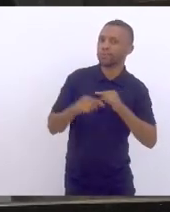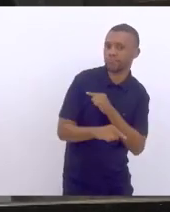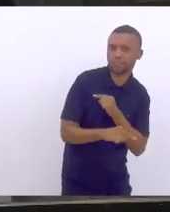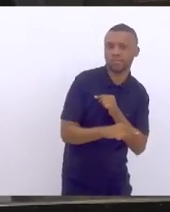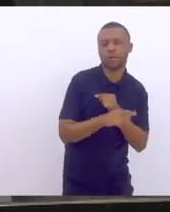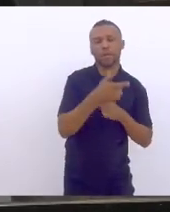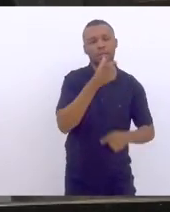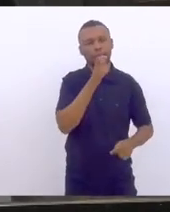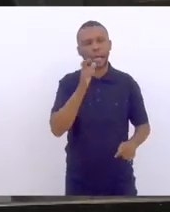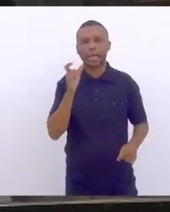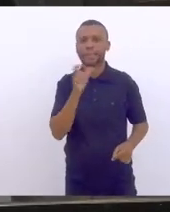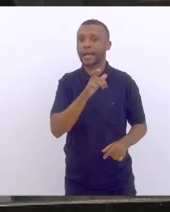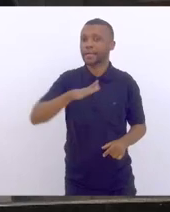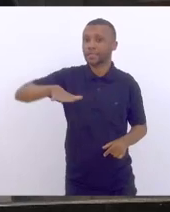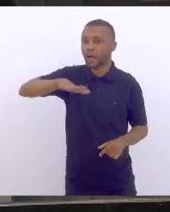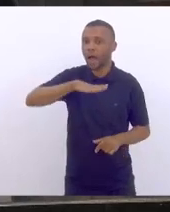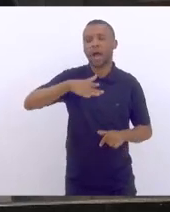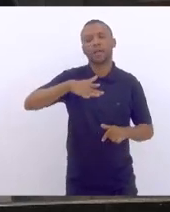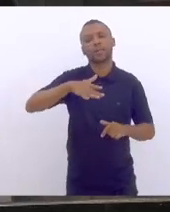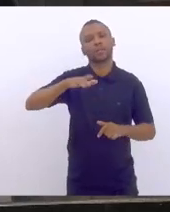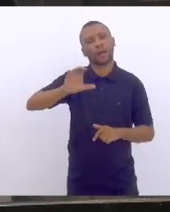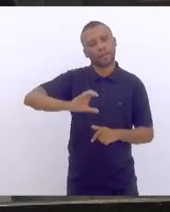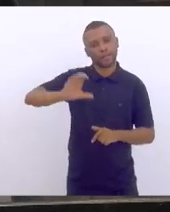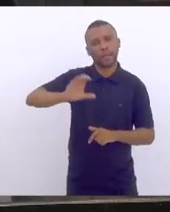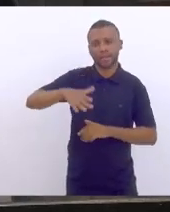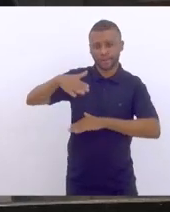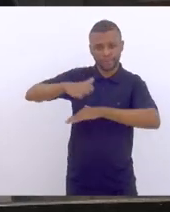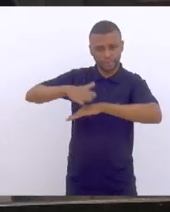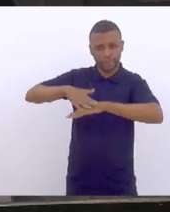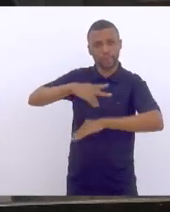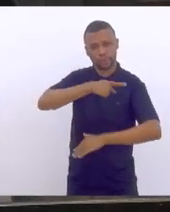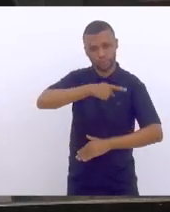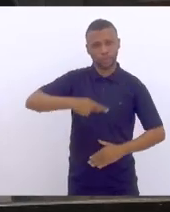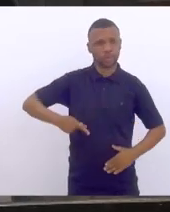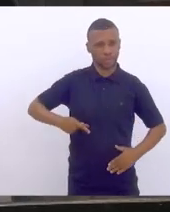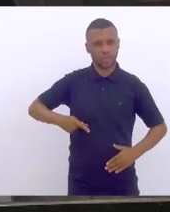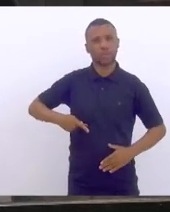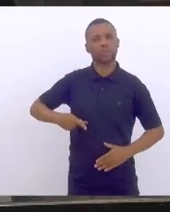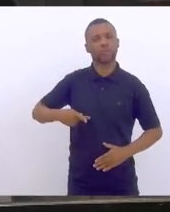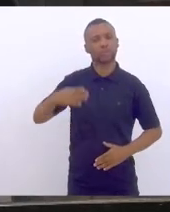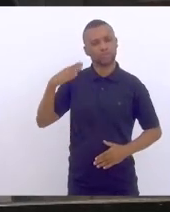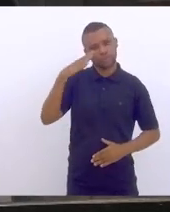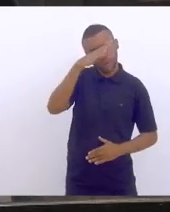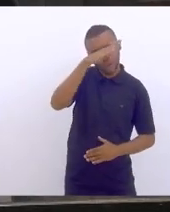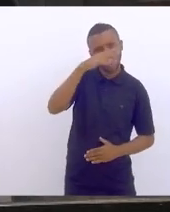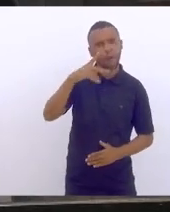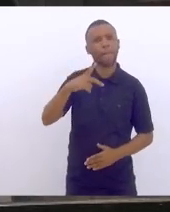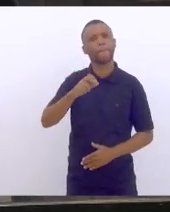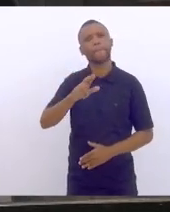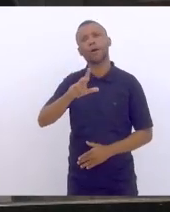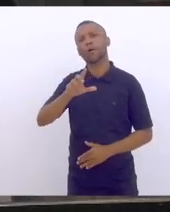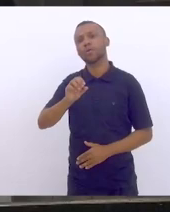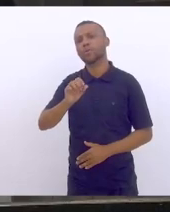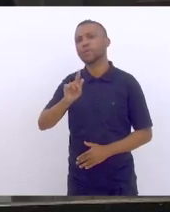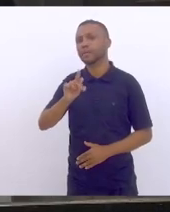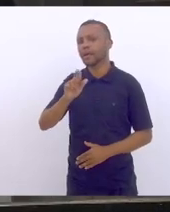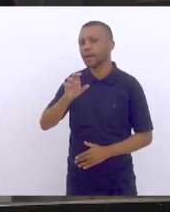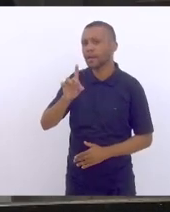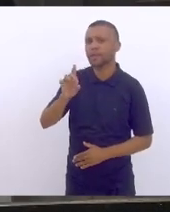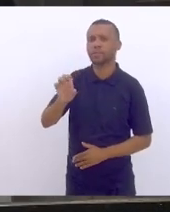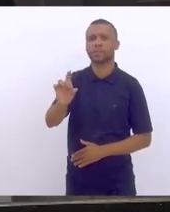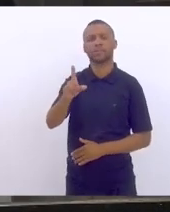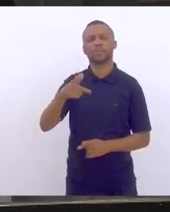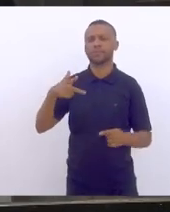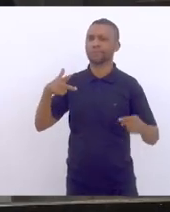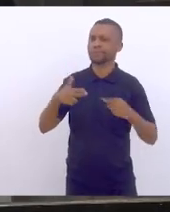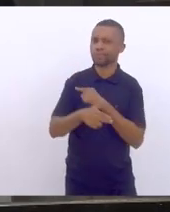à ciência brasileira por parte do governo Bolsonaro, por parte do presidente Bolsonaro, por parte de Paulo Guedes, e barrar esse ataque à ciência, barrar esse